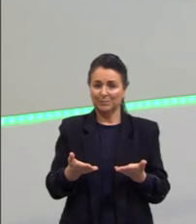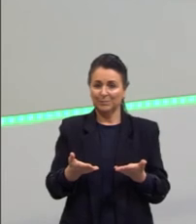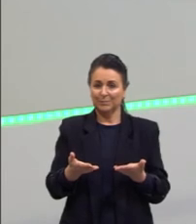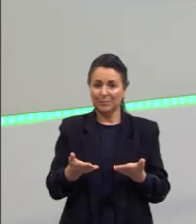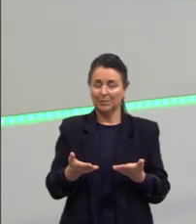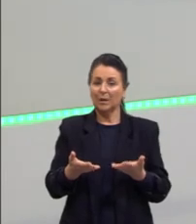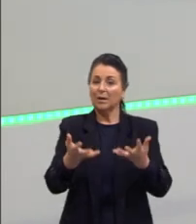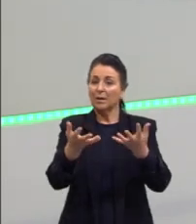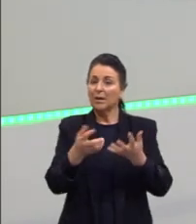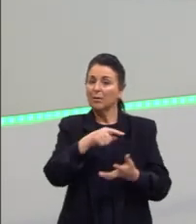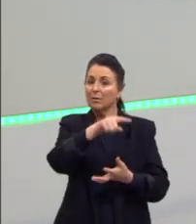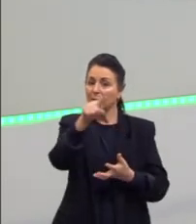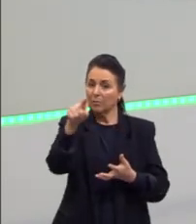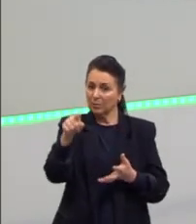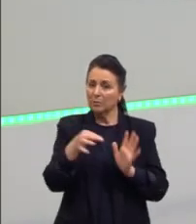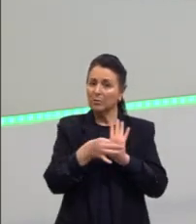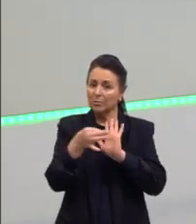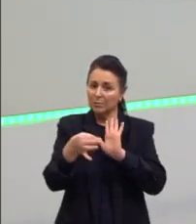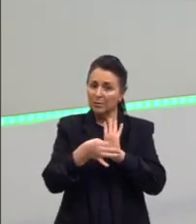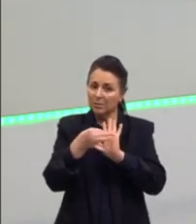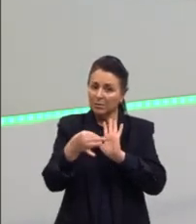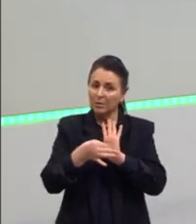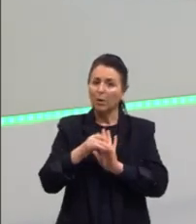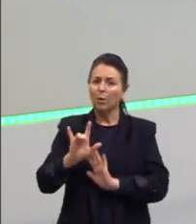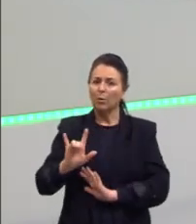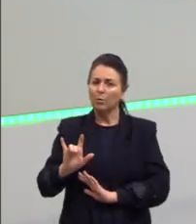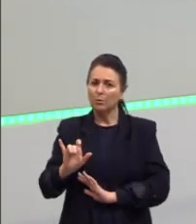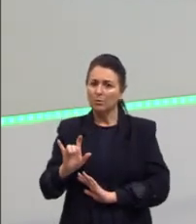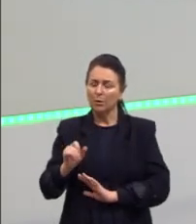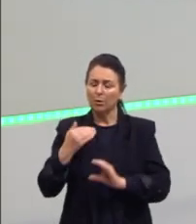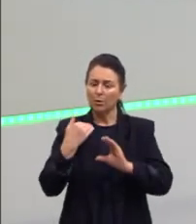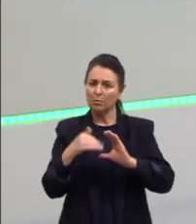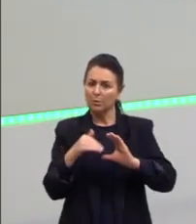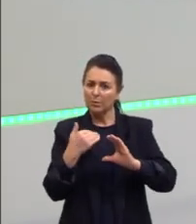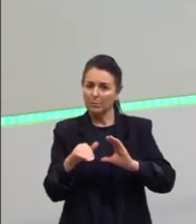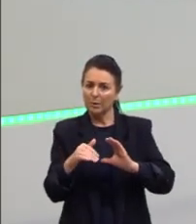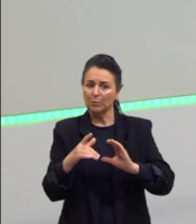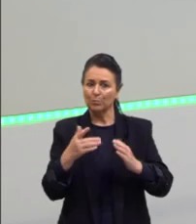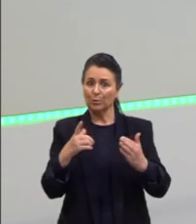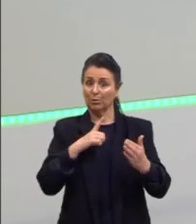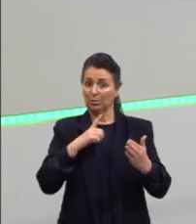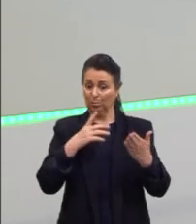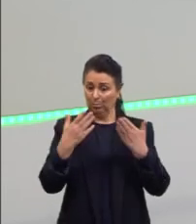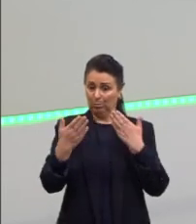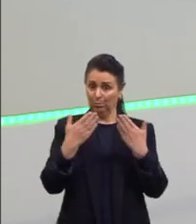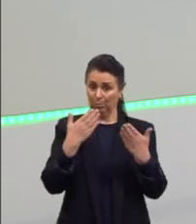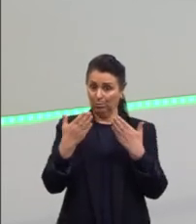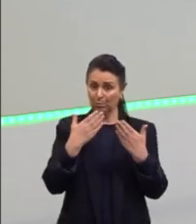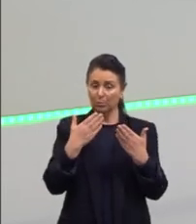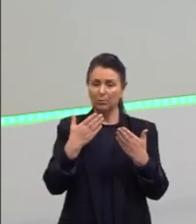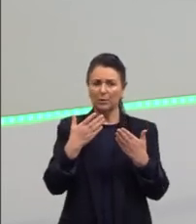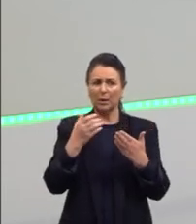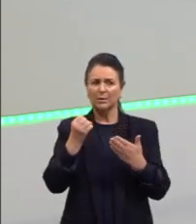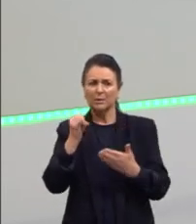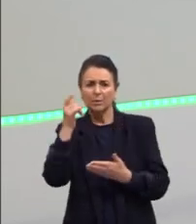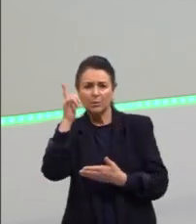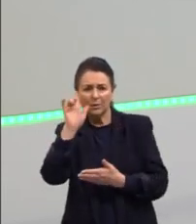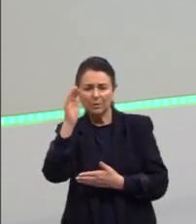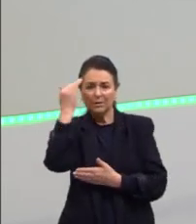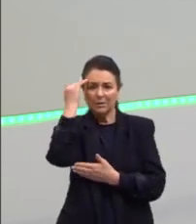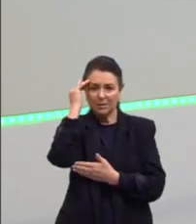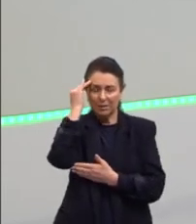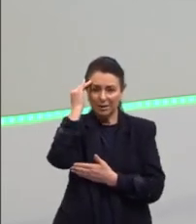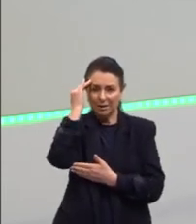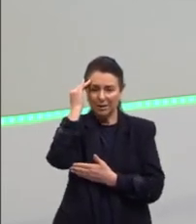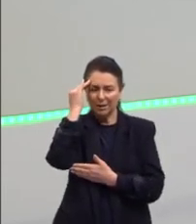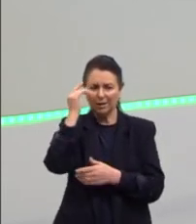vocês comentem né gente mandem lá no insta no e-mail se vocês ficaram com dúvidas se vocês conseguiram entender se